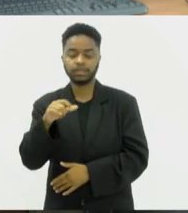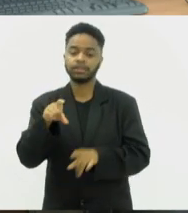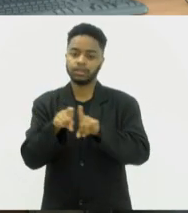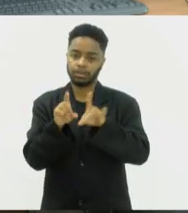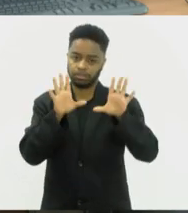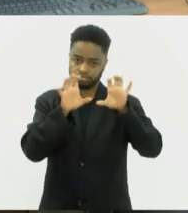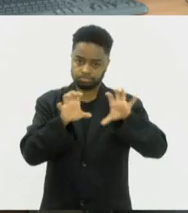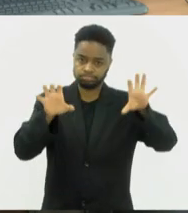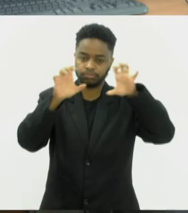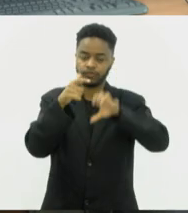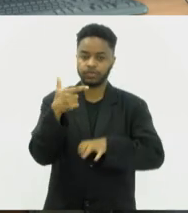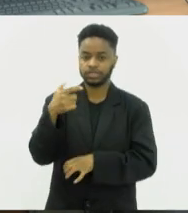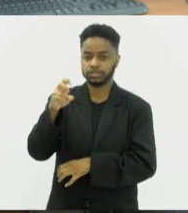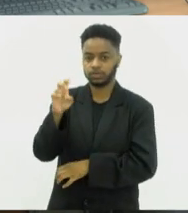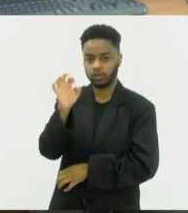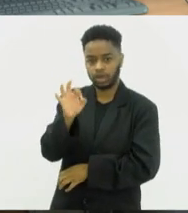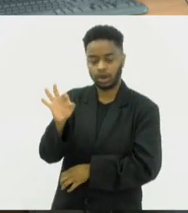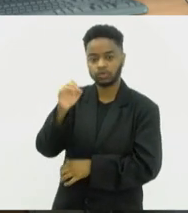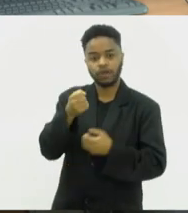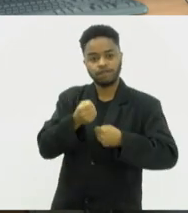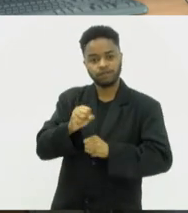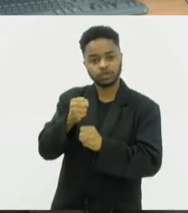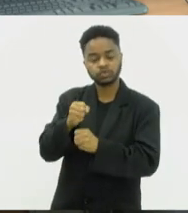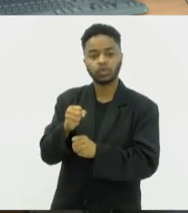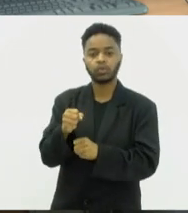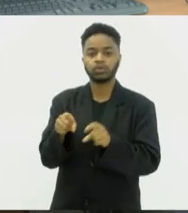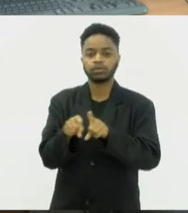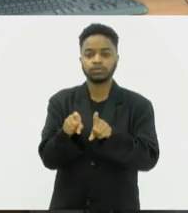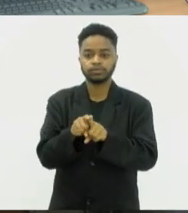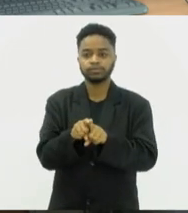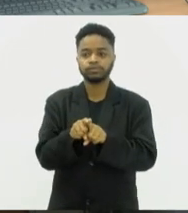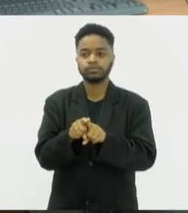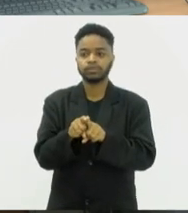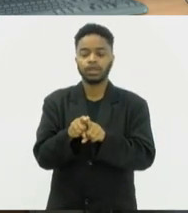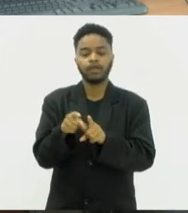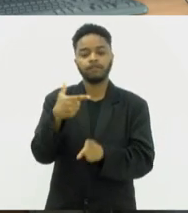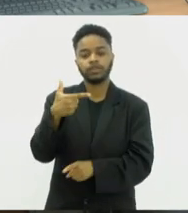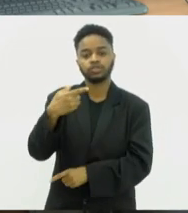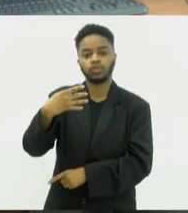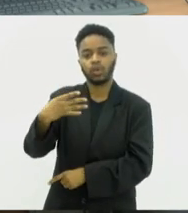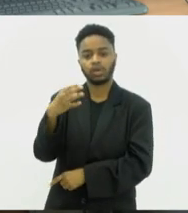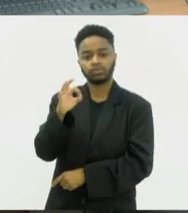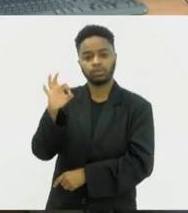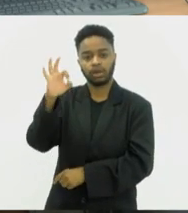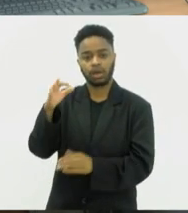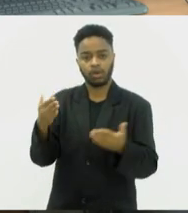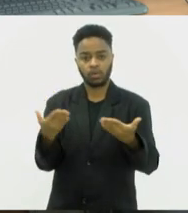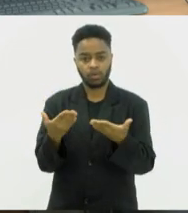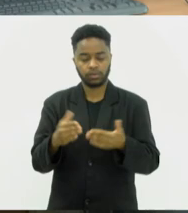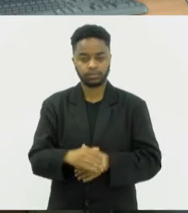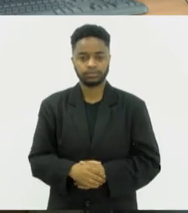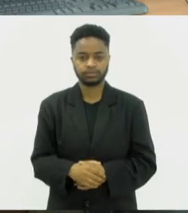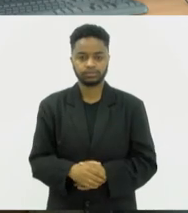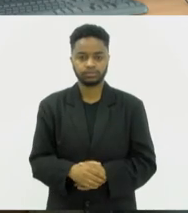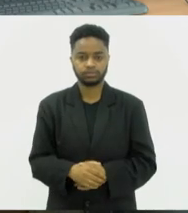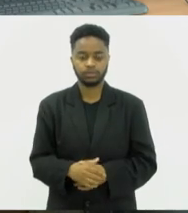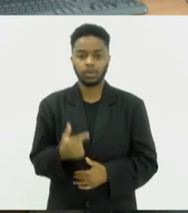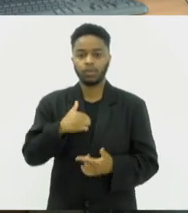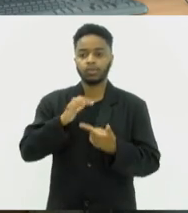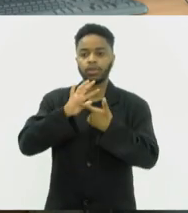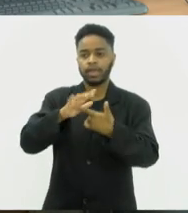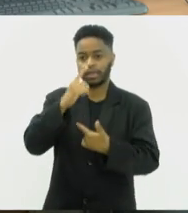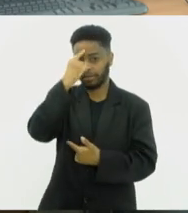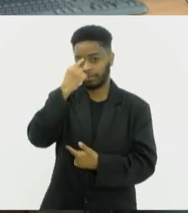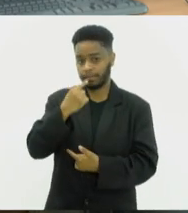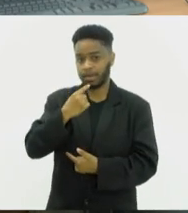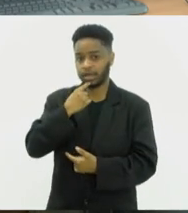graus. E vassouras, tempo nublado, com nuvens quebradas, 24 graus nesse momento. Eu vou agora para imagens ao